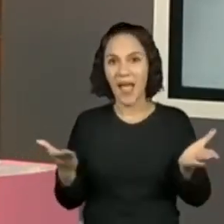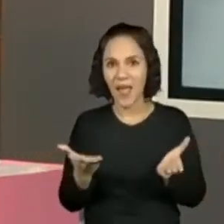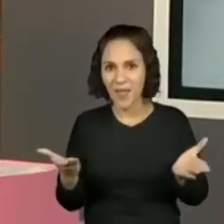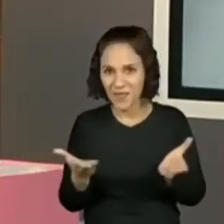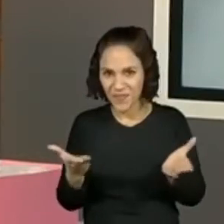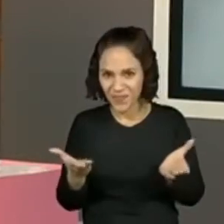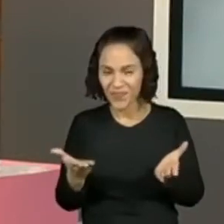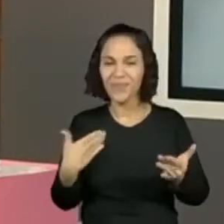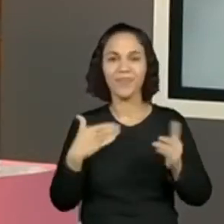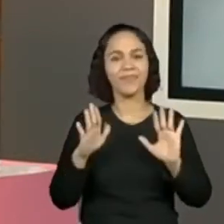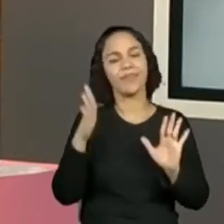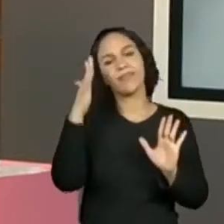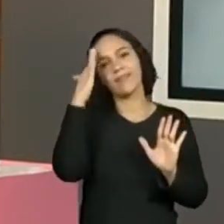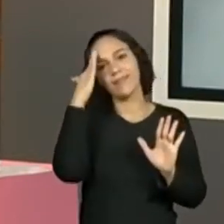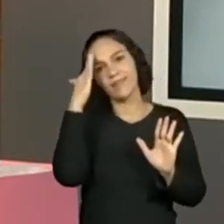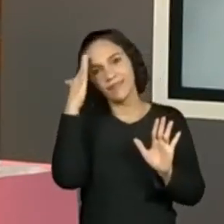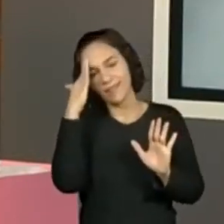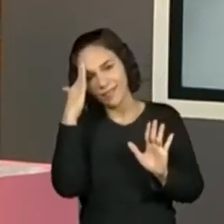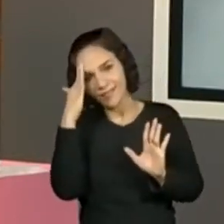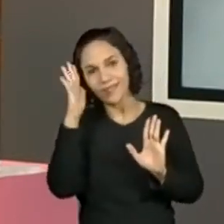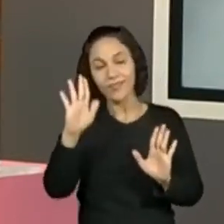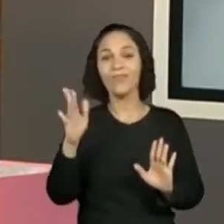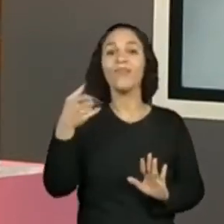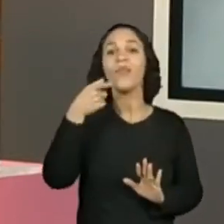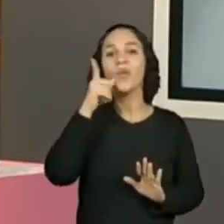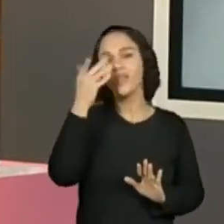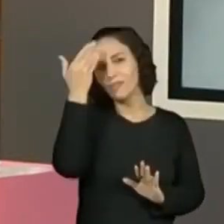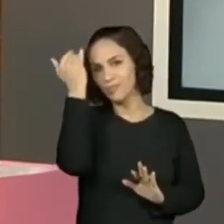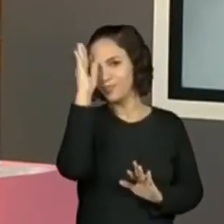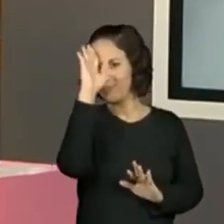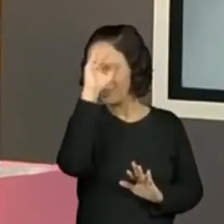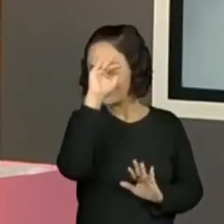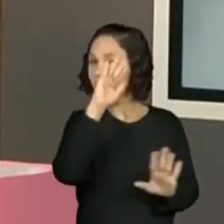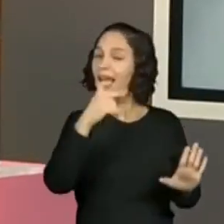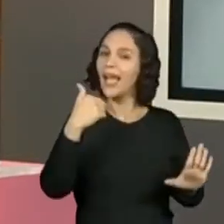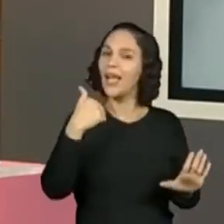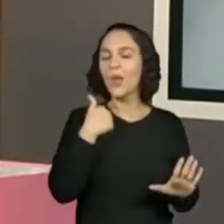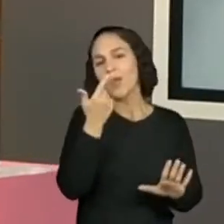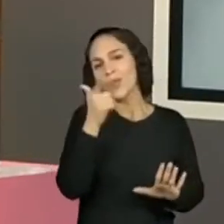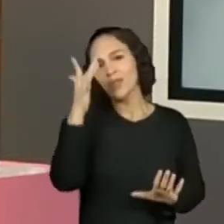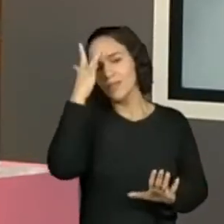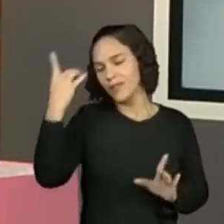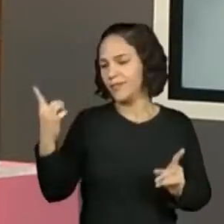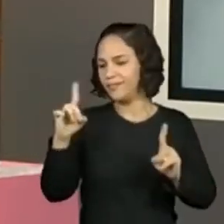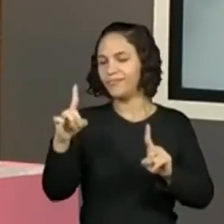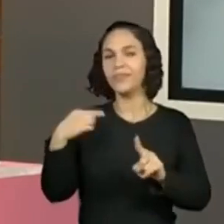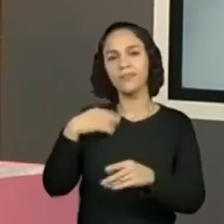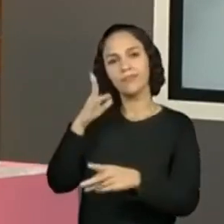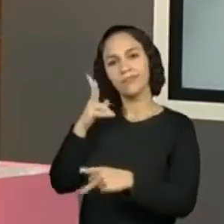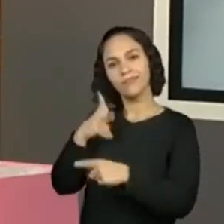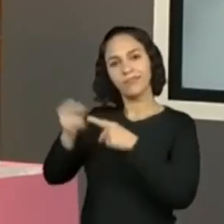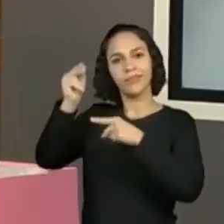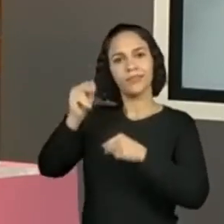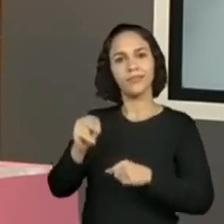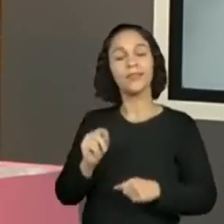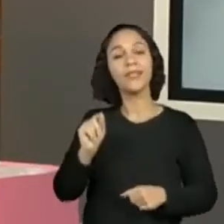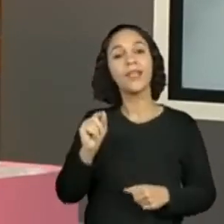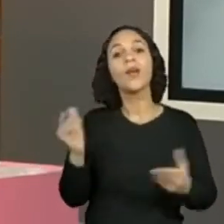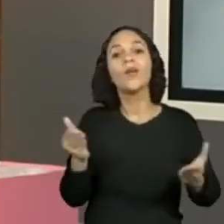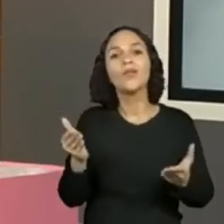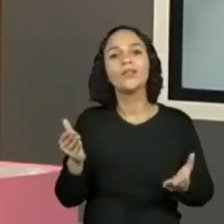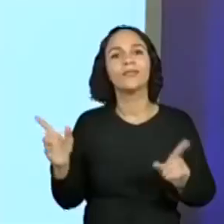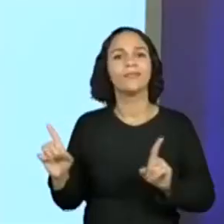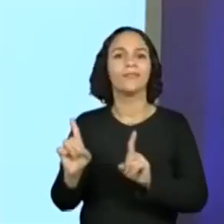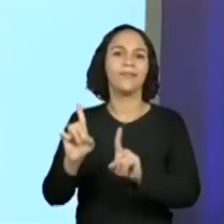já que ontem não rolou com o professor Jonas, eu trouxe outra pessoa para eu ganhar. Vocês entenderam? Quem que foi hoje? Quem que foi hoje?